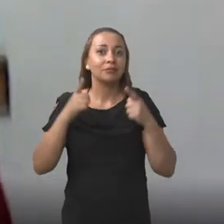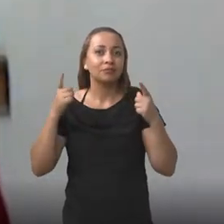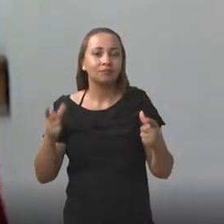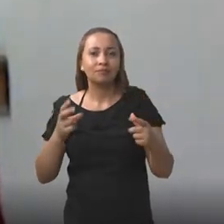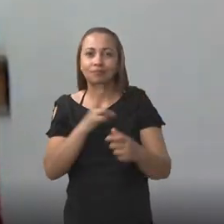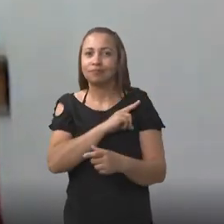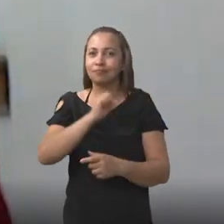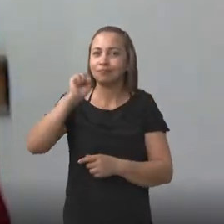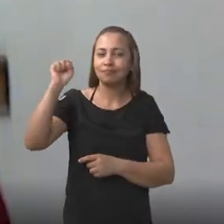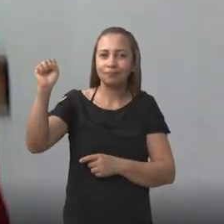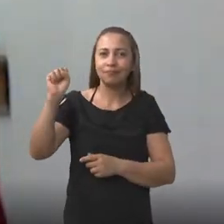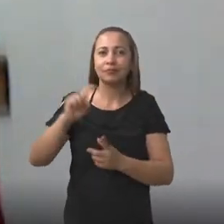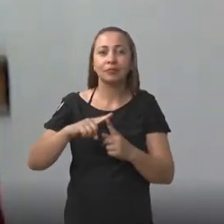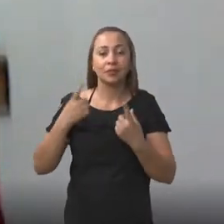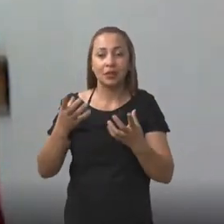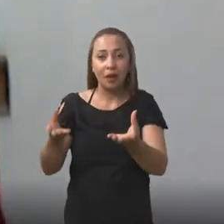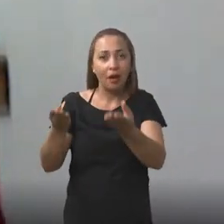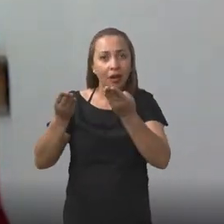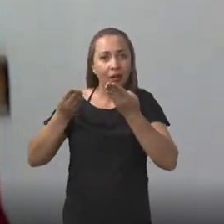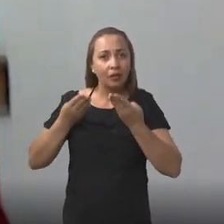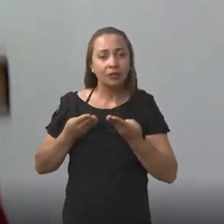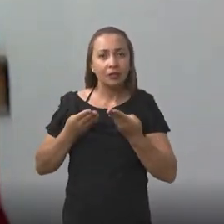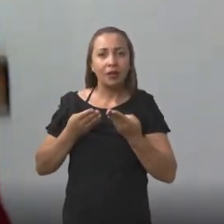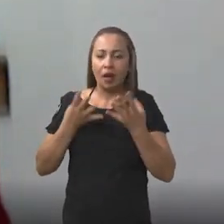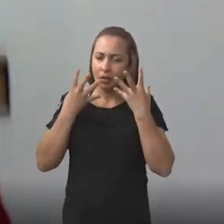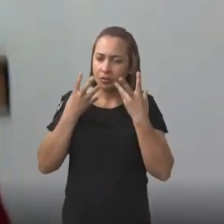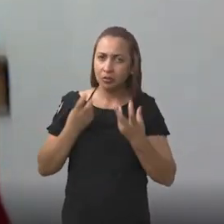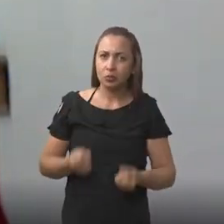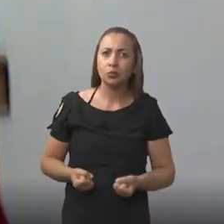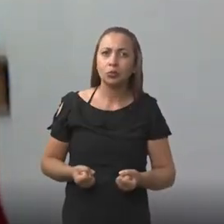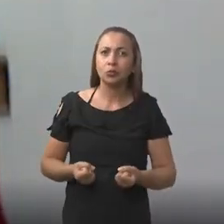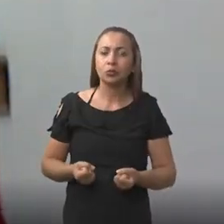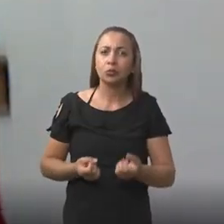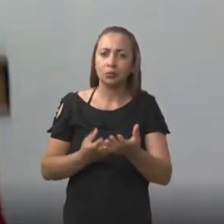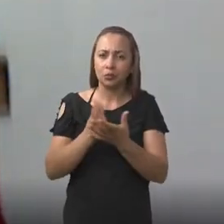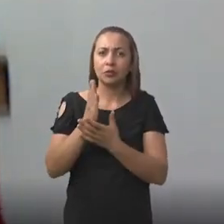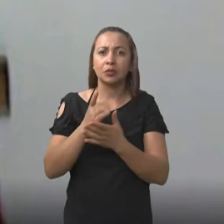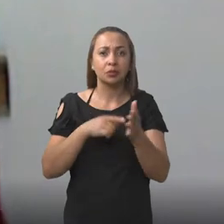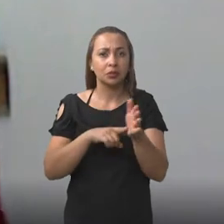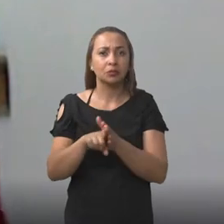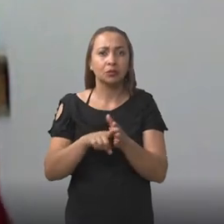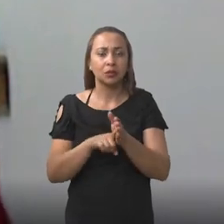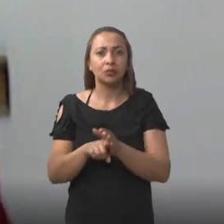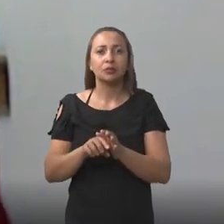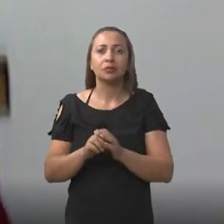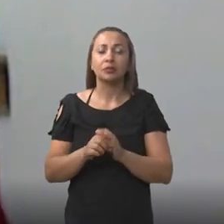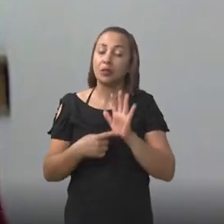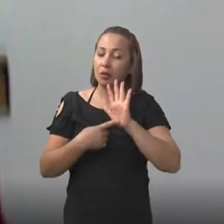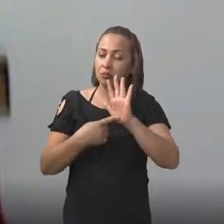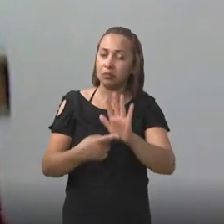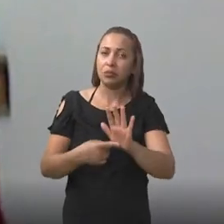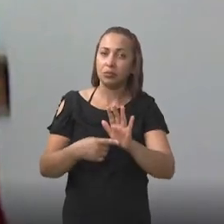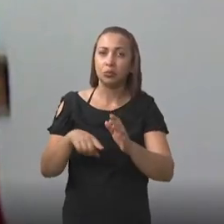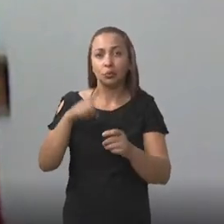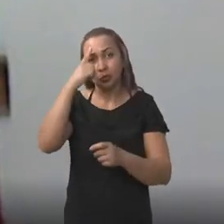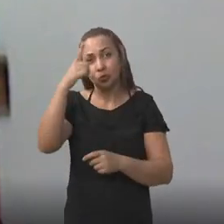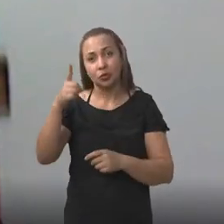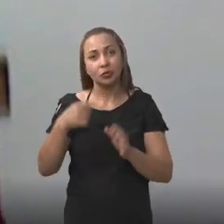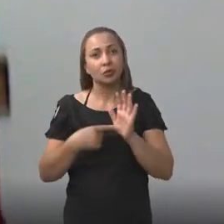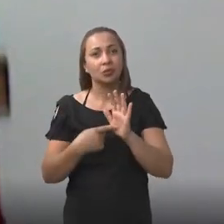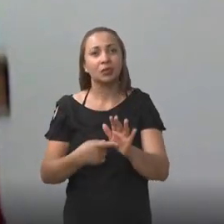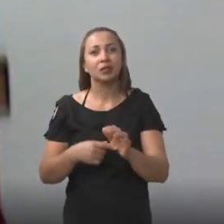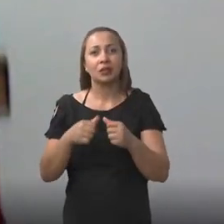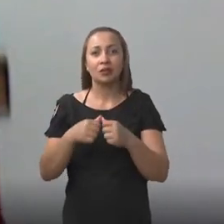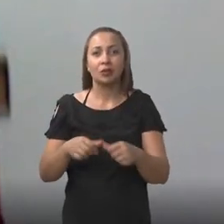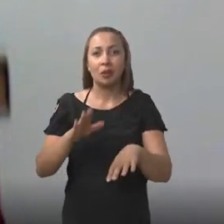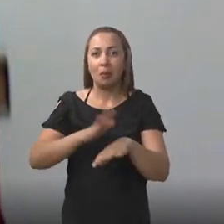uma grande vitória. aí, eu recebi, né, a confirmação que tinha sido aprovado o trabalho e tal. Aí, apresentei.